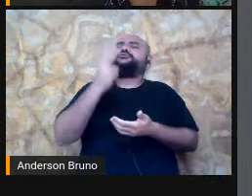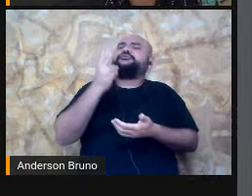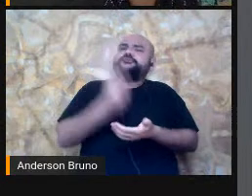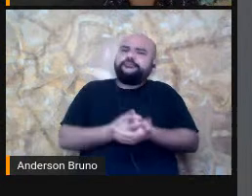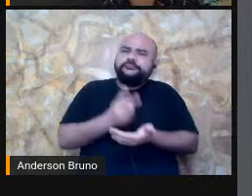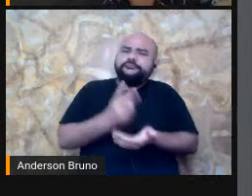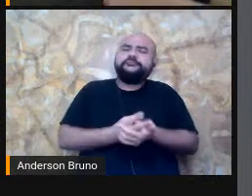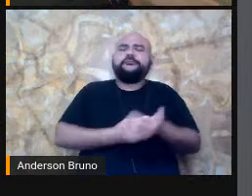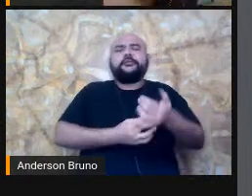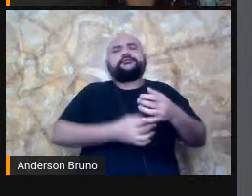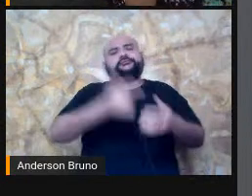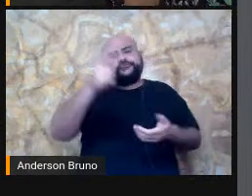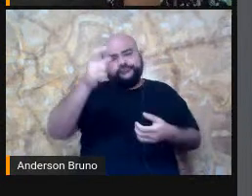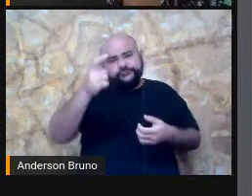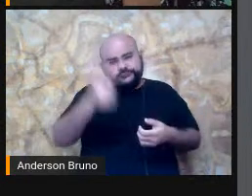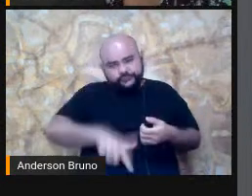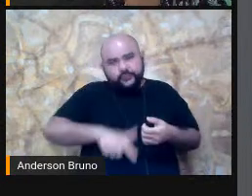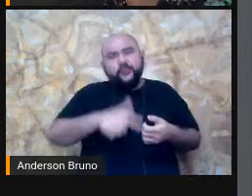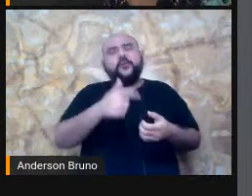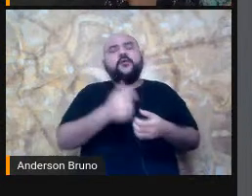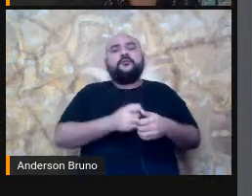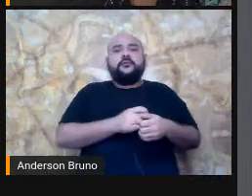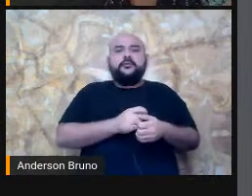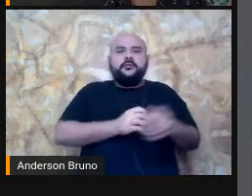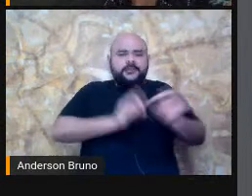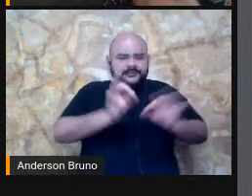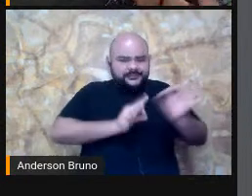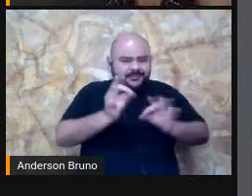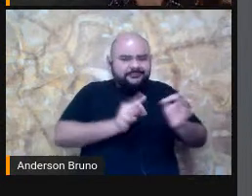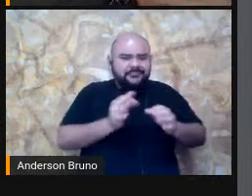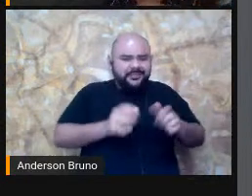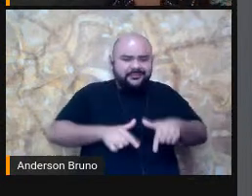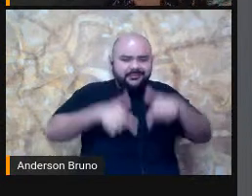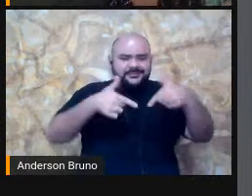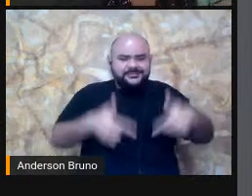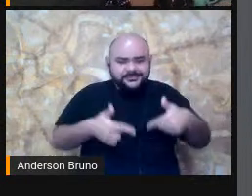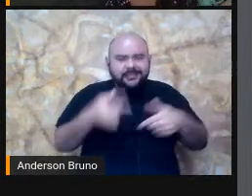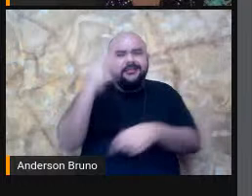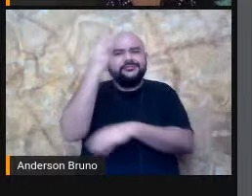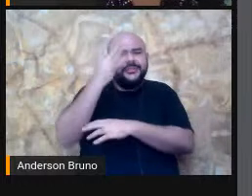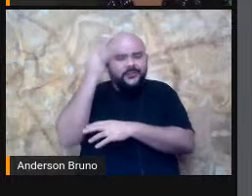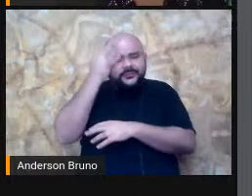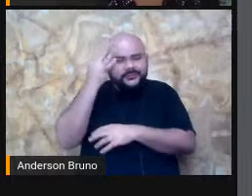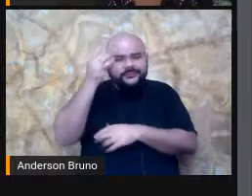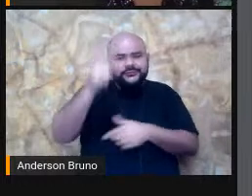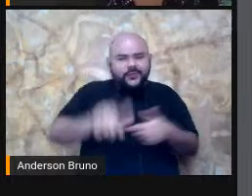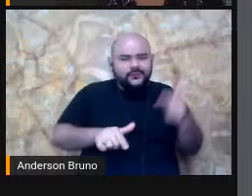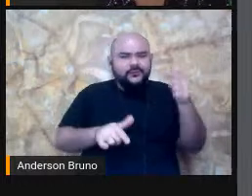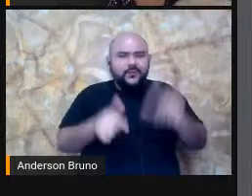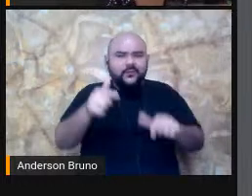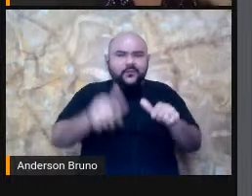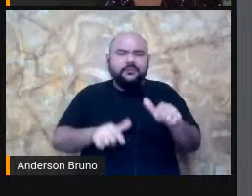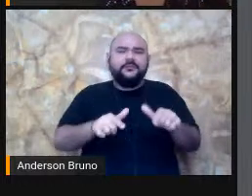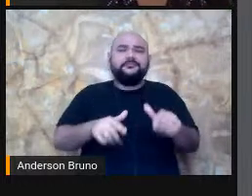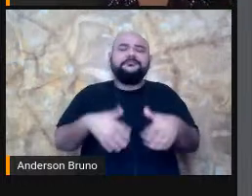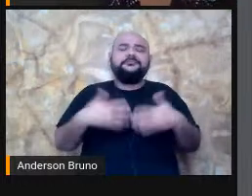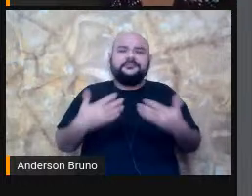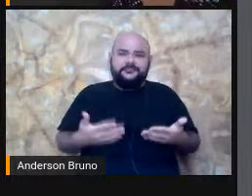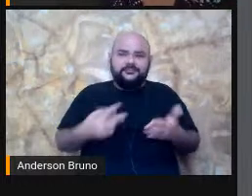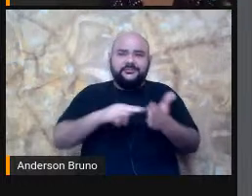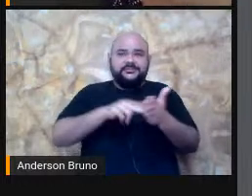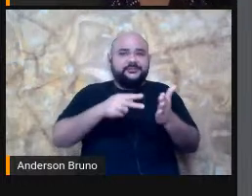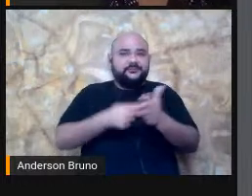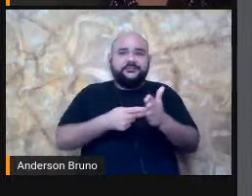ação Mais uma vez Uma teorização Então o que Que eu quero dizer? Eu quero dizer Né? Vocês já